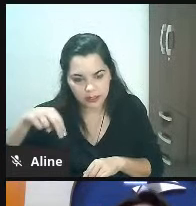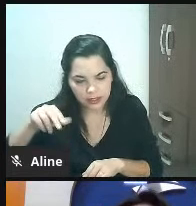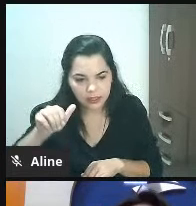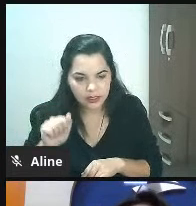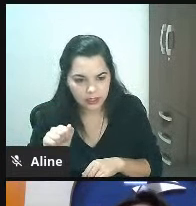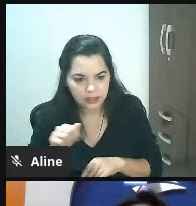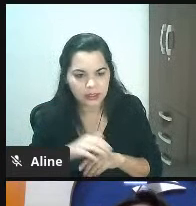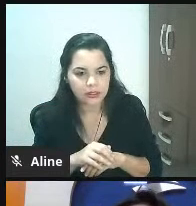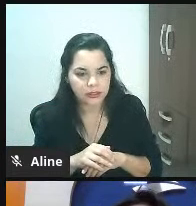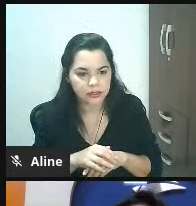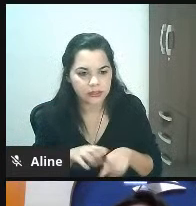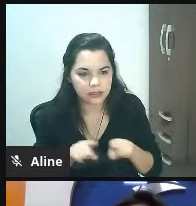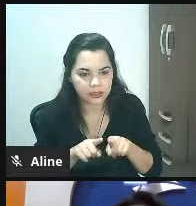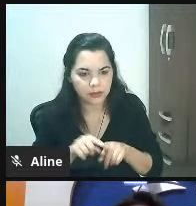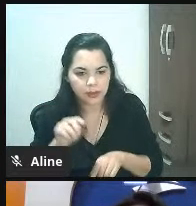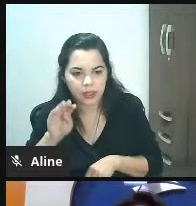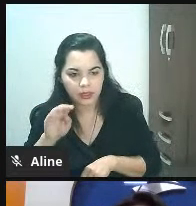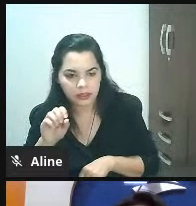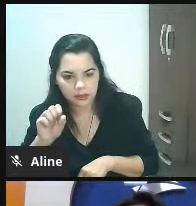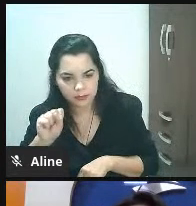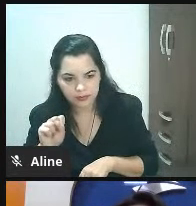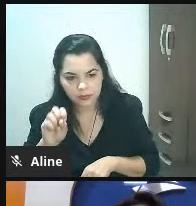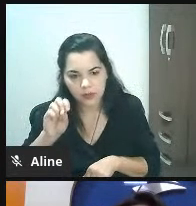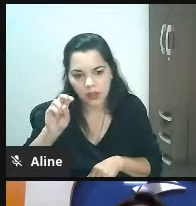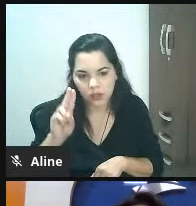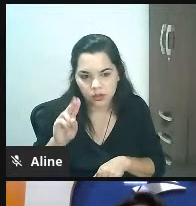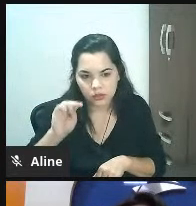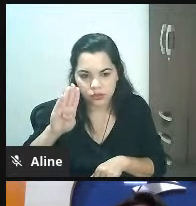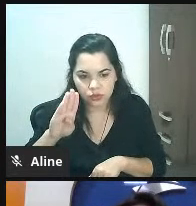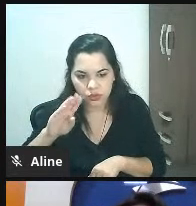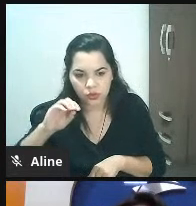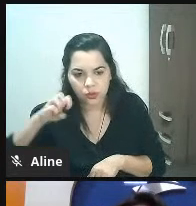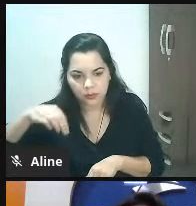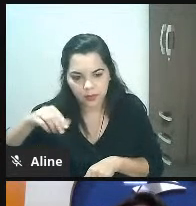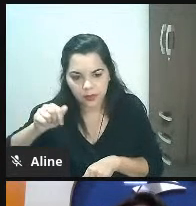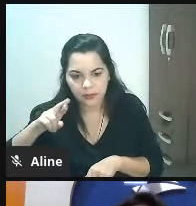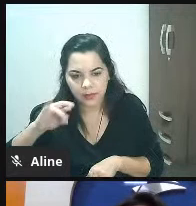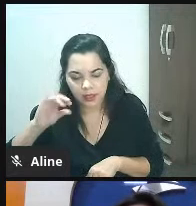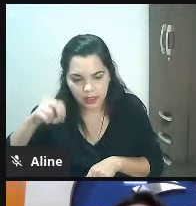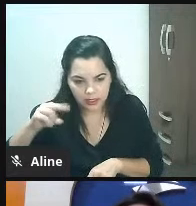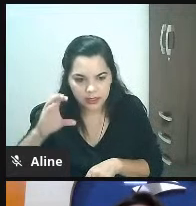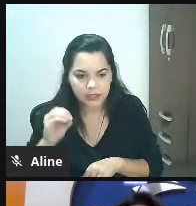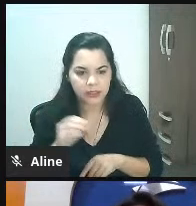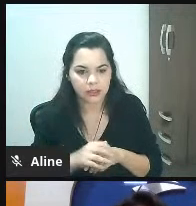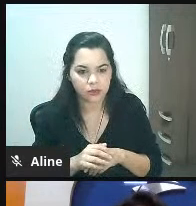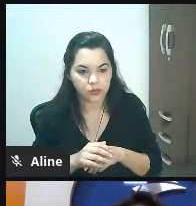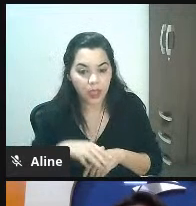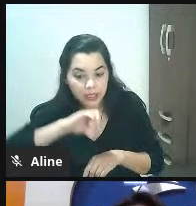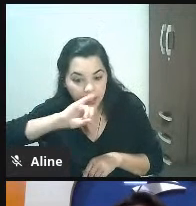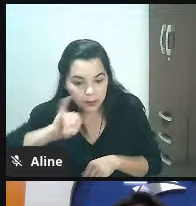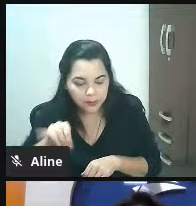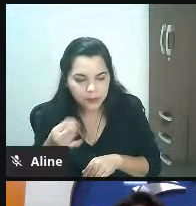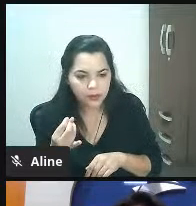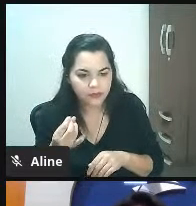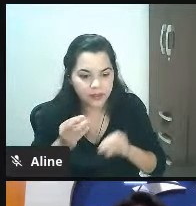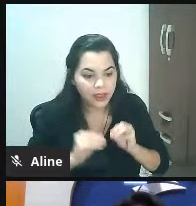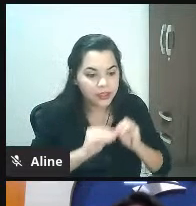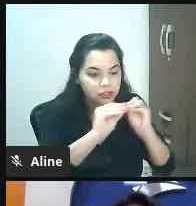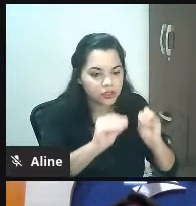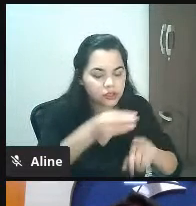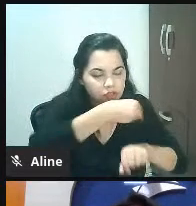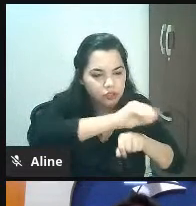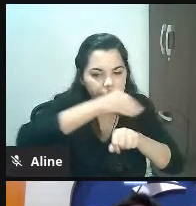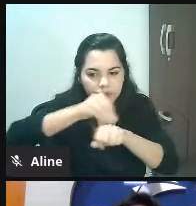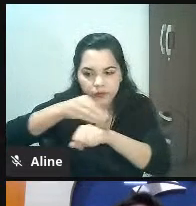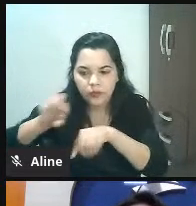imagina você pegar os produtos da sua loja e colocar para vender dentro dessa plataforma e o melhor de tudo você agora